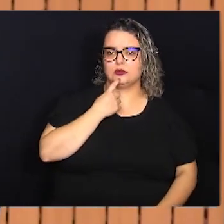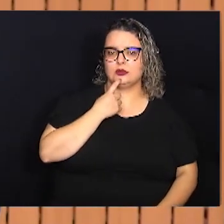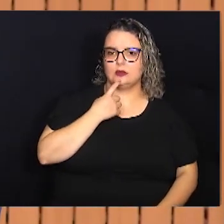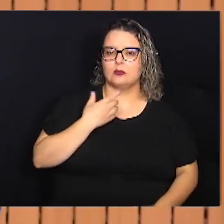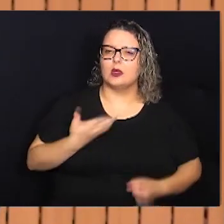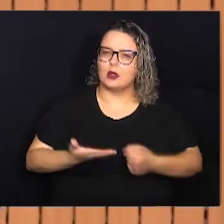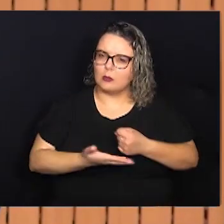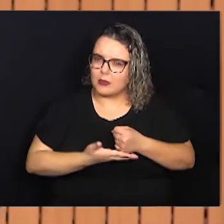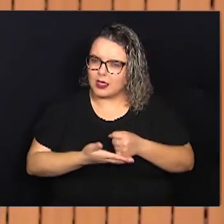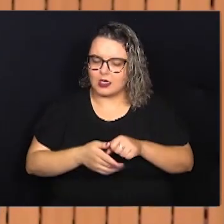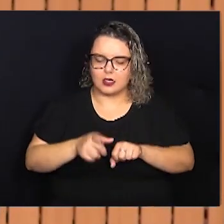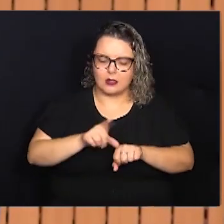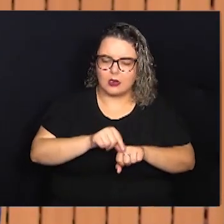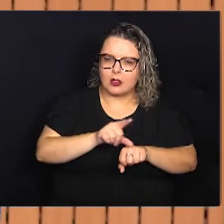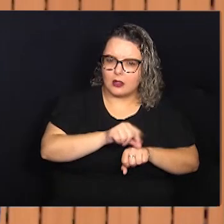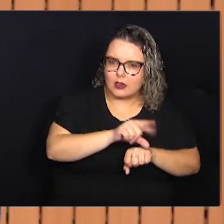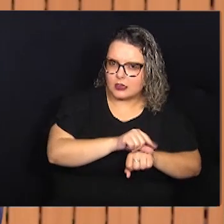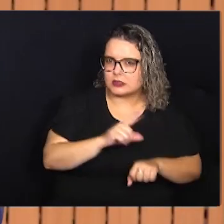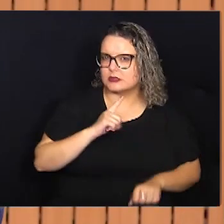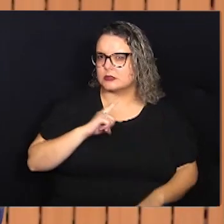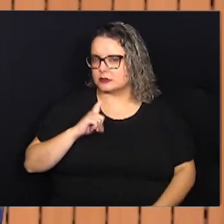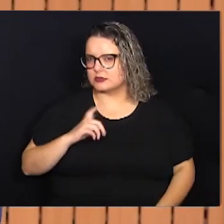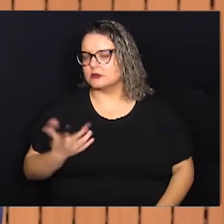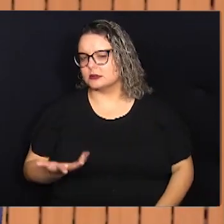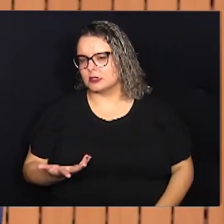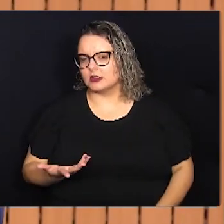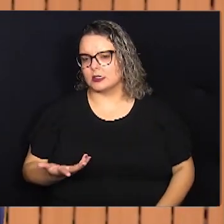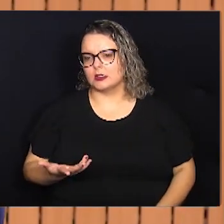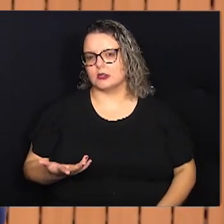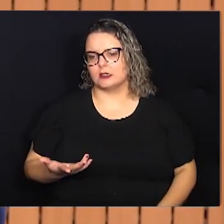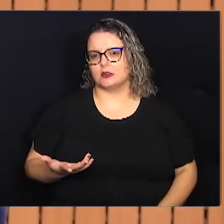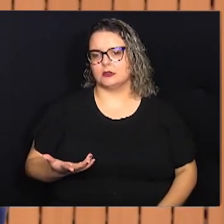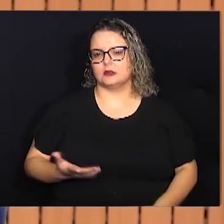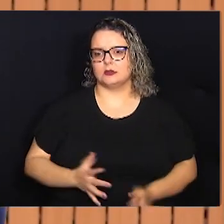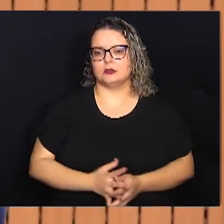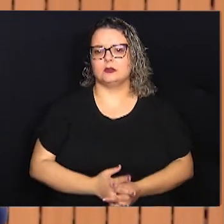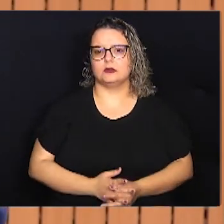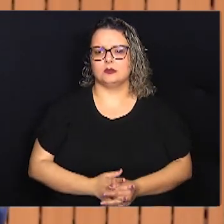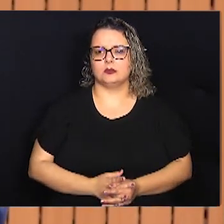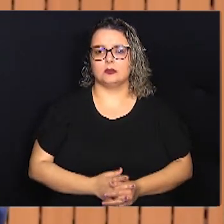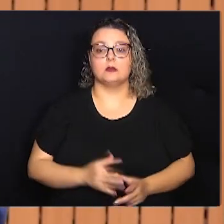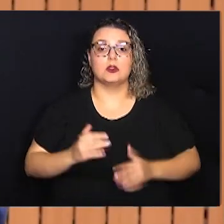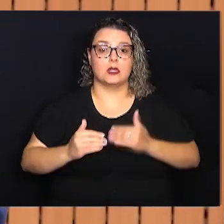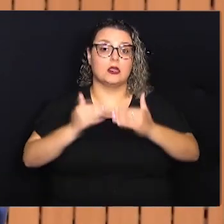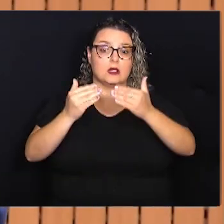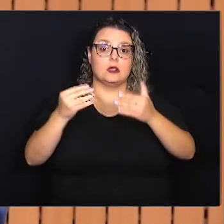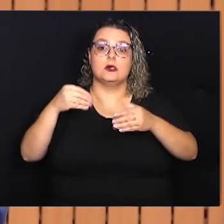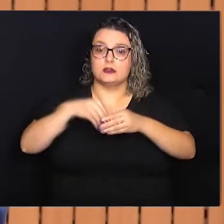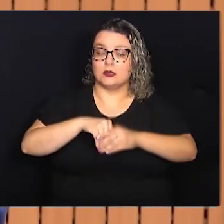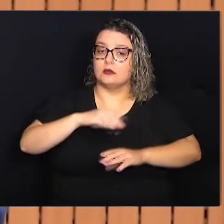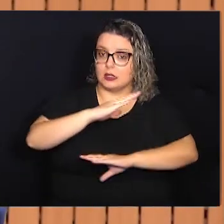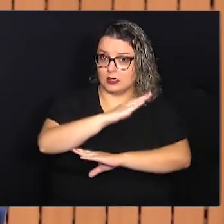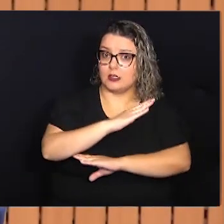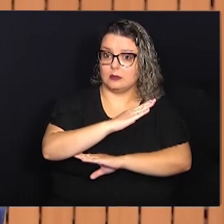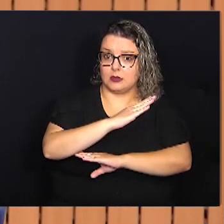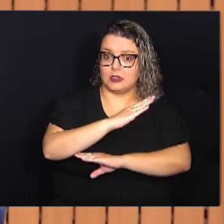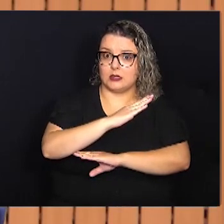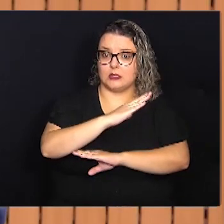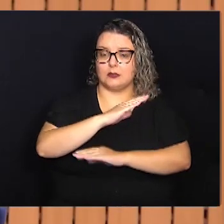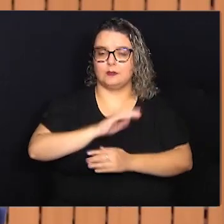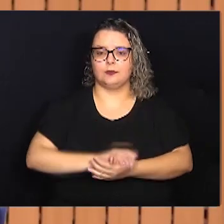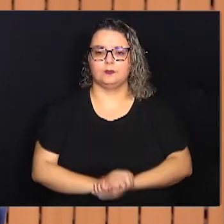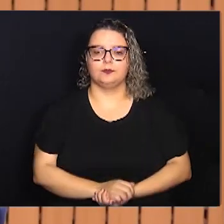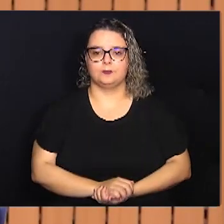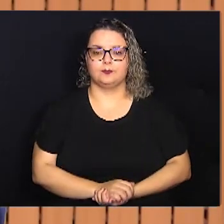para a gente buscar a fundamentação, ter argumentação, para isso prosperar aqui na Câmara.